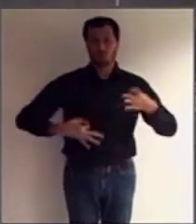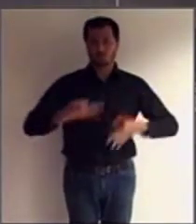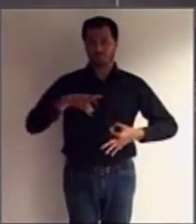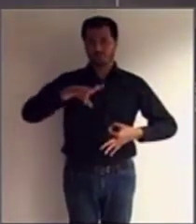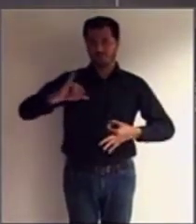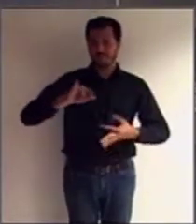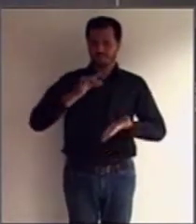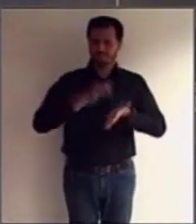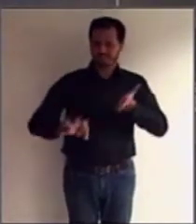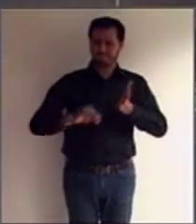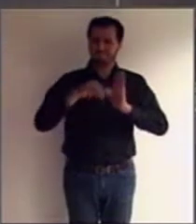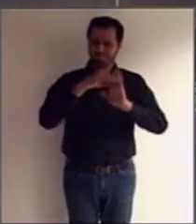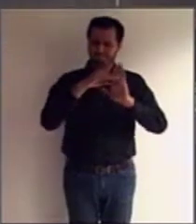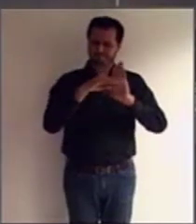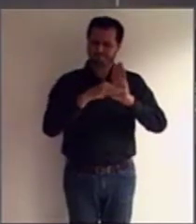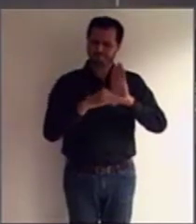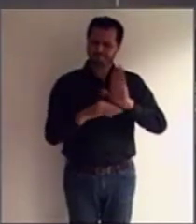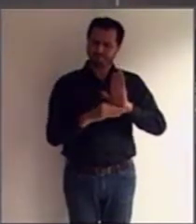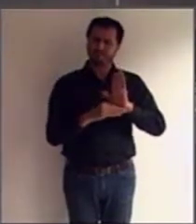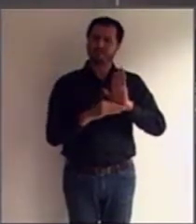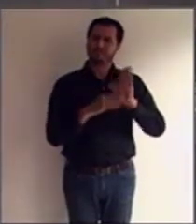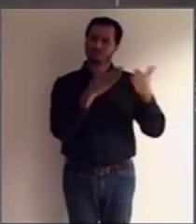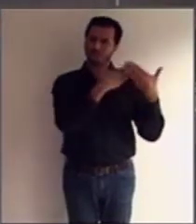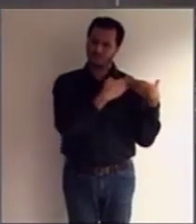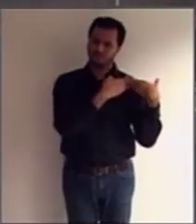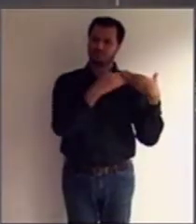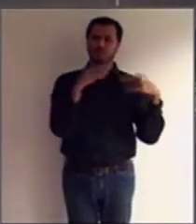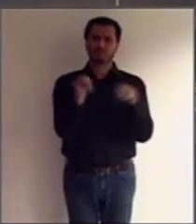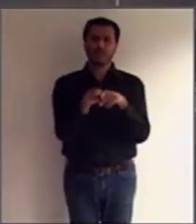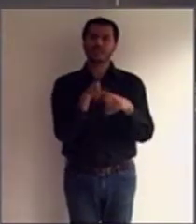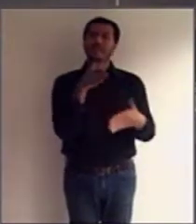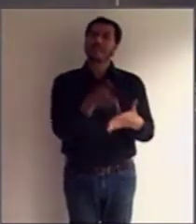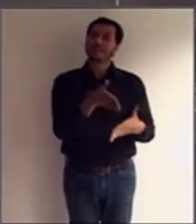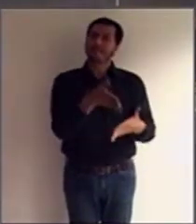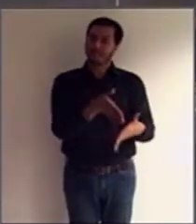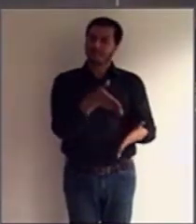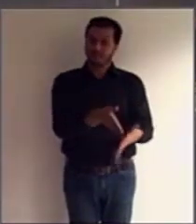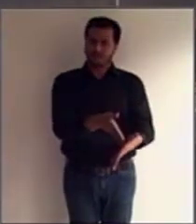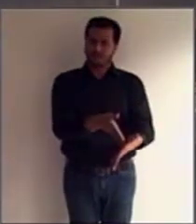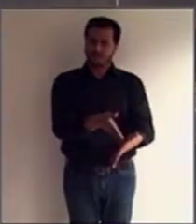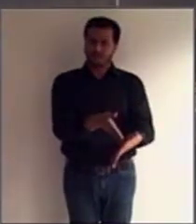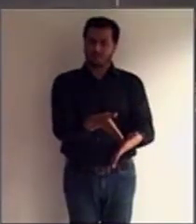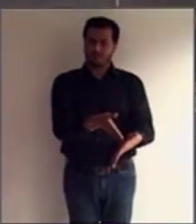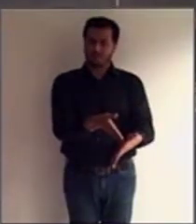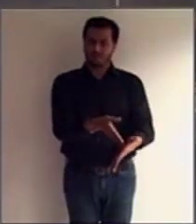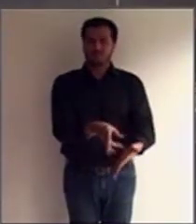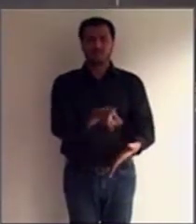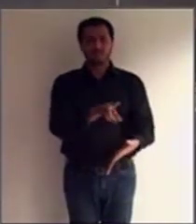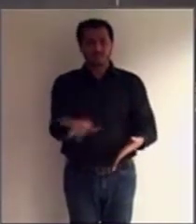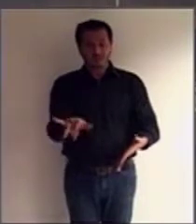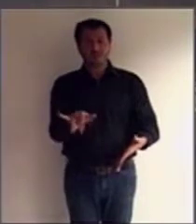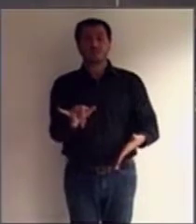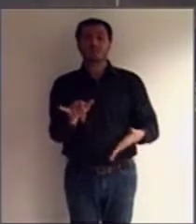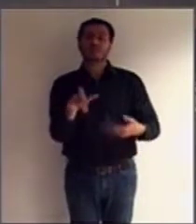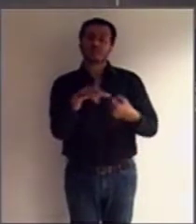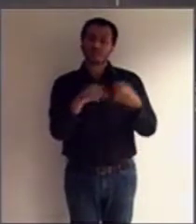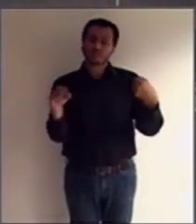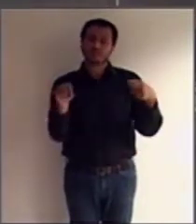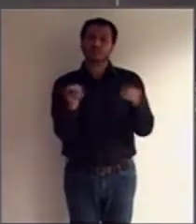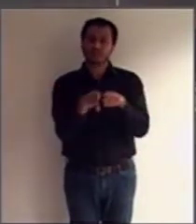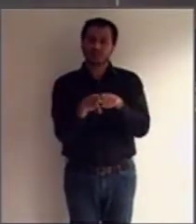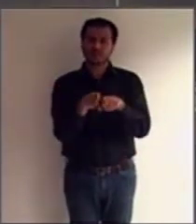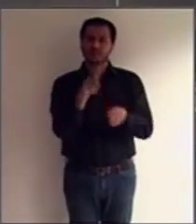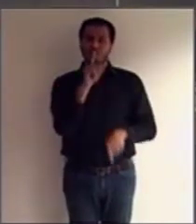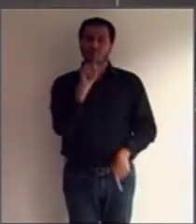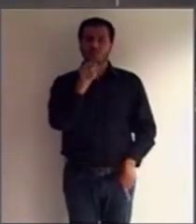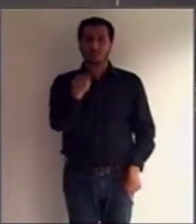curatela e a responsabilidade do curador, que poderão resumir-se às restrições constantes do artigo 1782,